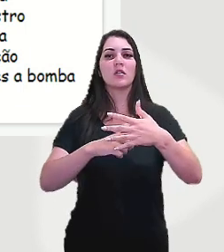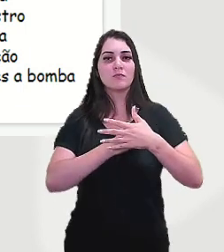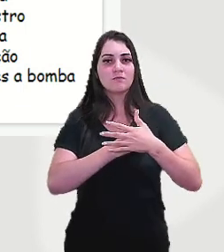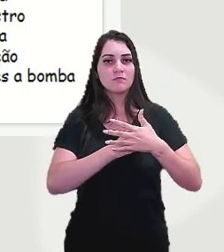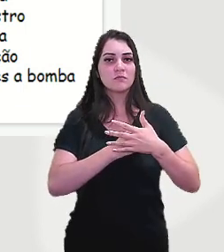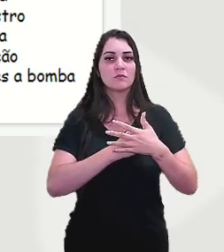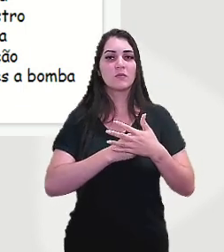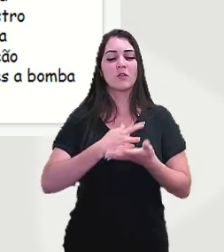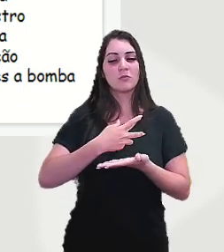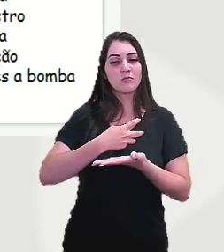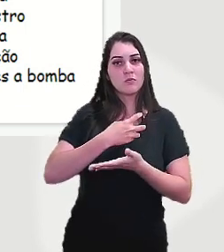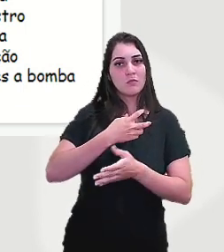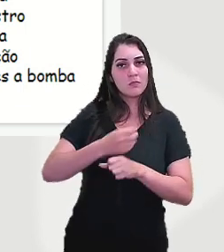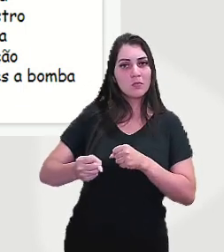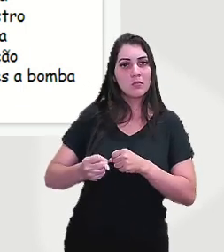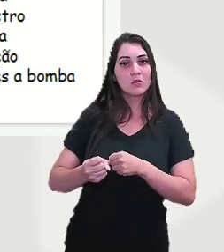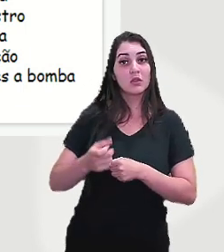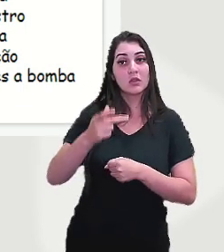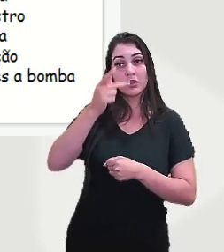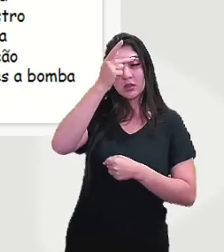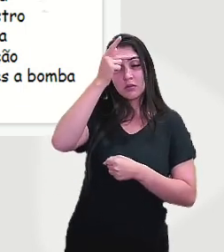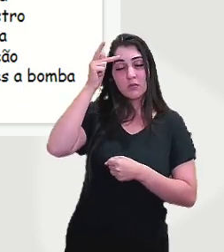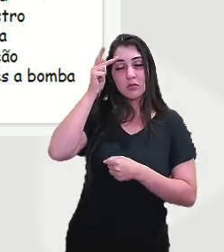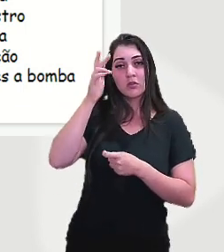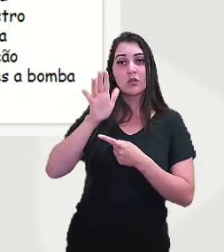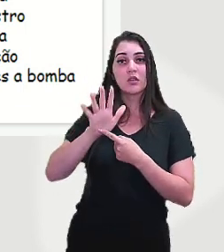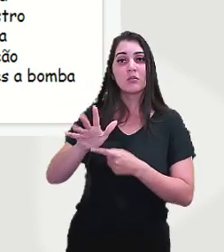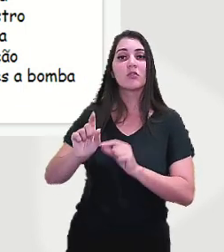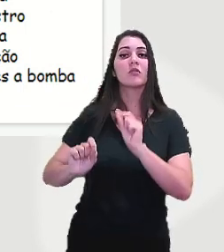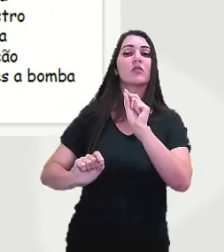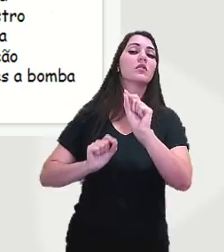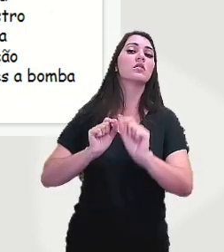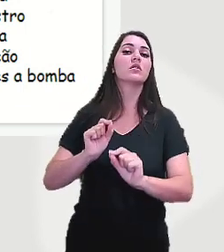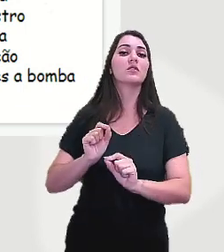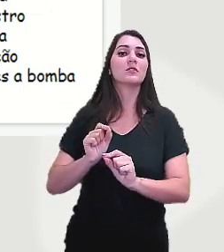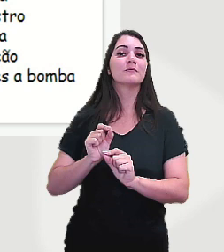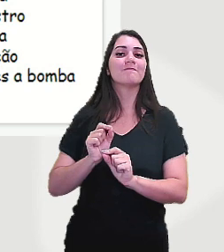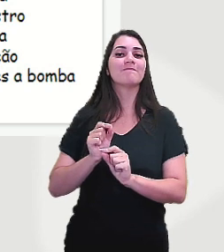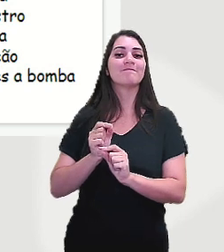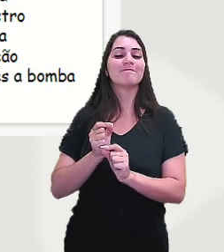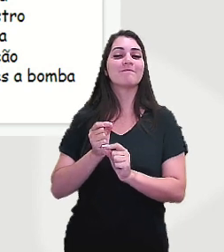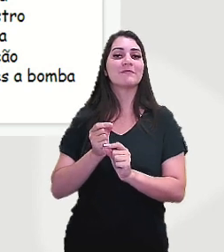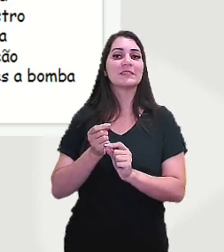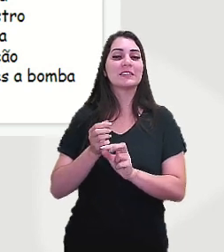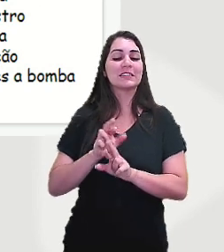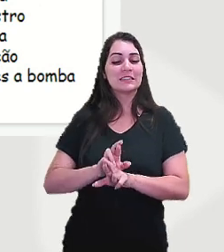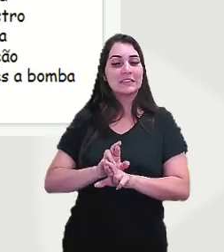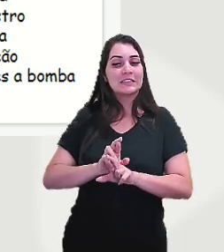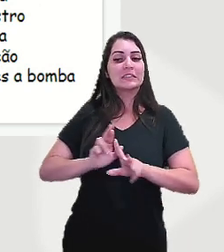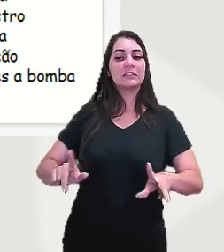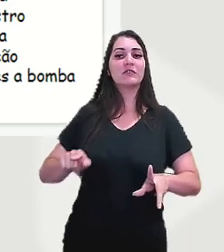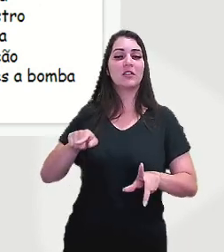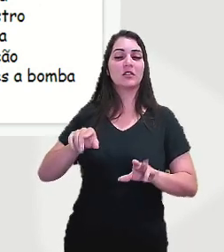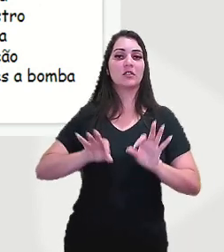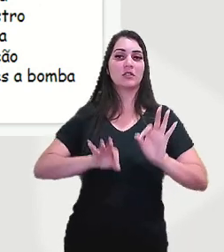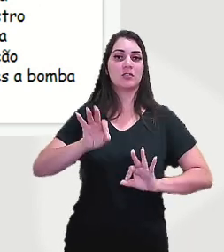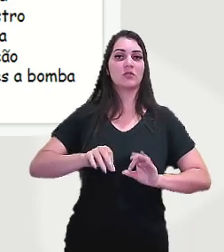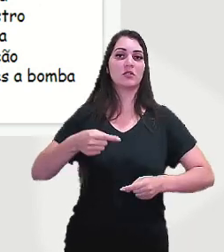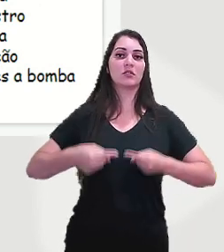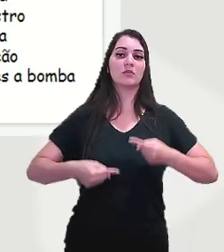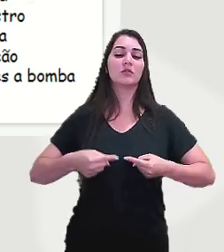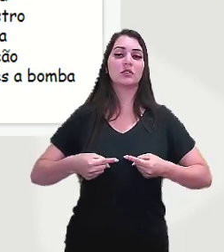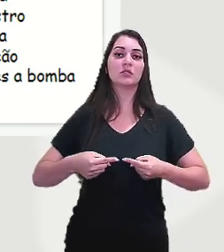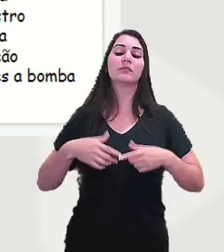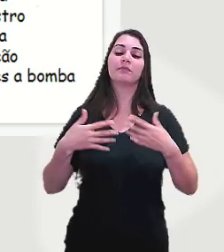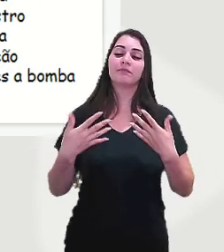de pessoas que se mostrassem contra essa organização política. Em contrapartida,